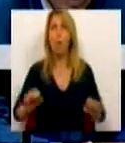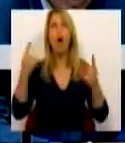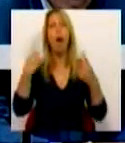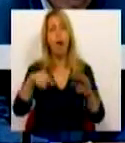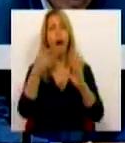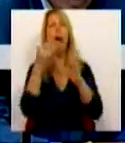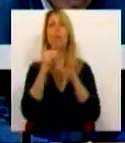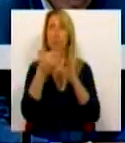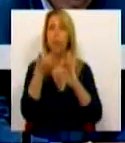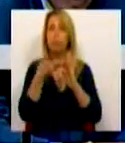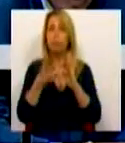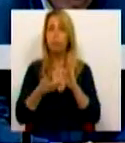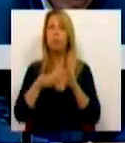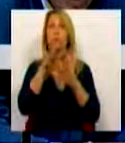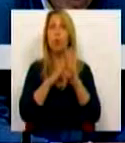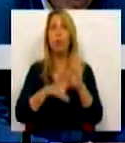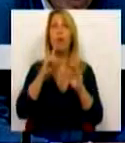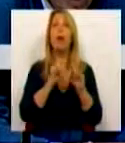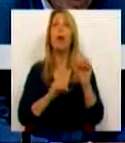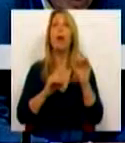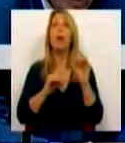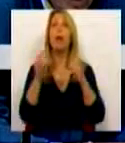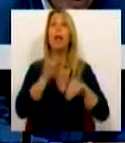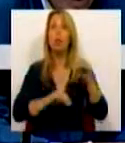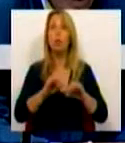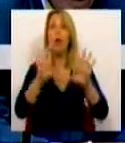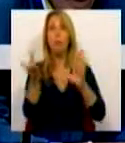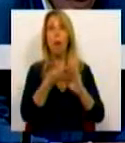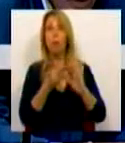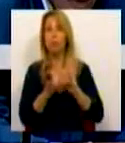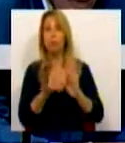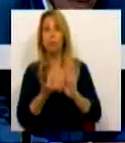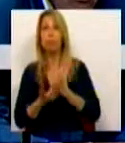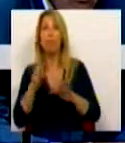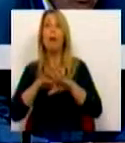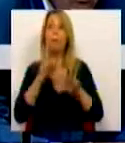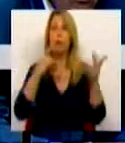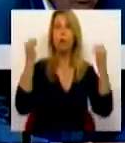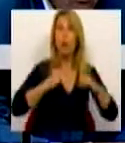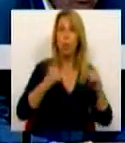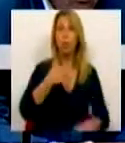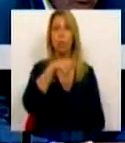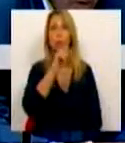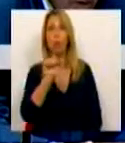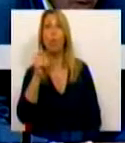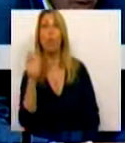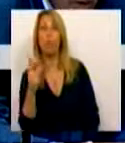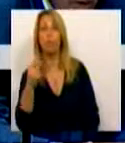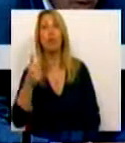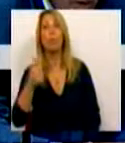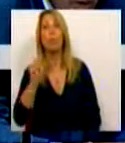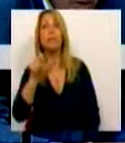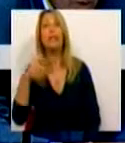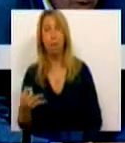eleitoral, mas desapareceu com base nos acordos que afirmámos com o Bloco de Esquerda, com o PEV e com o PCP, o objetivo de